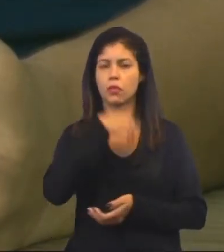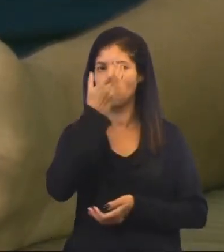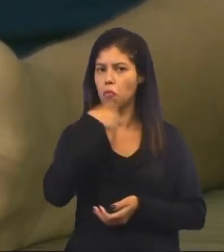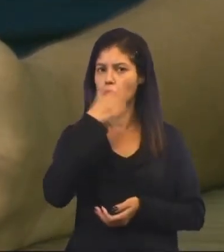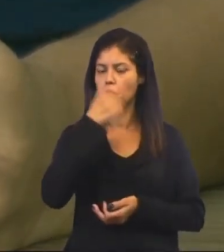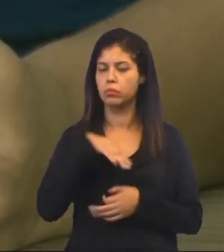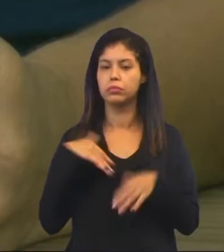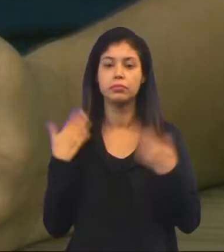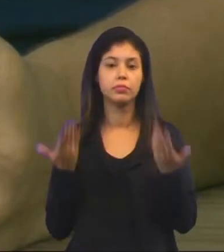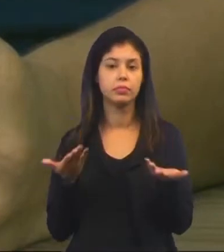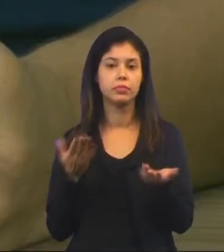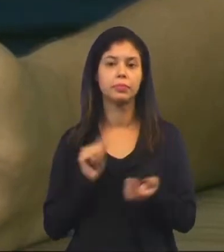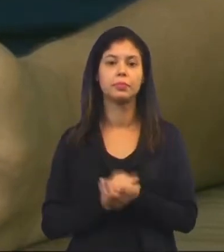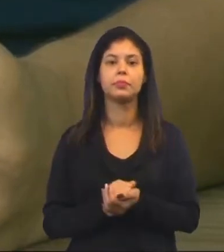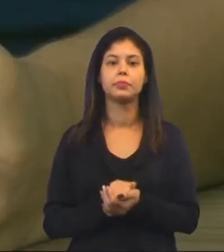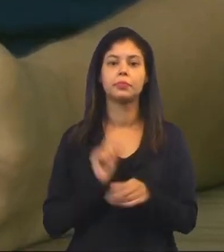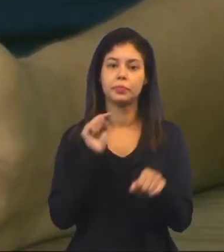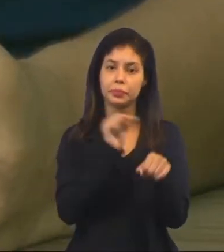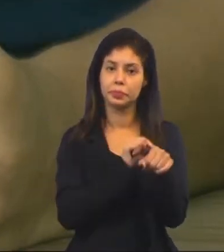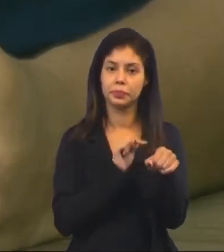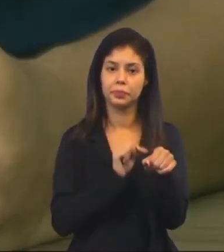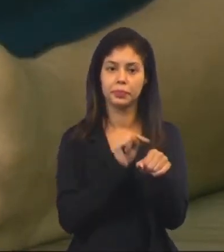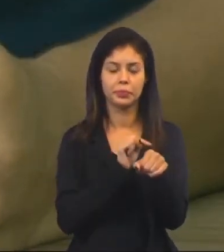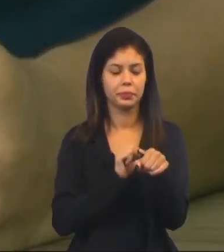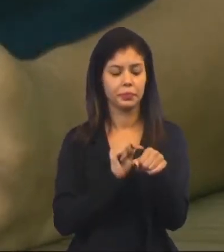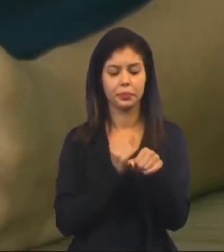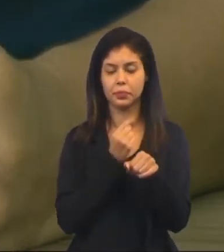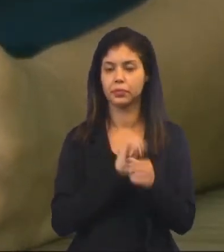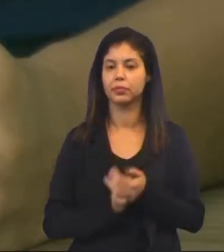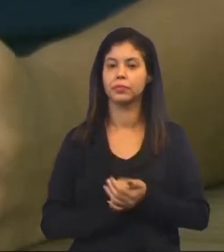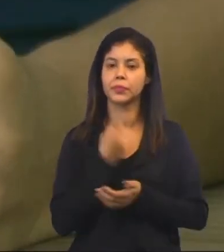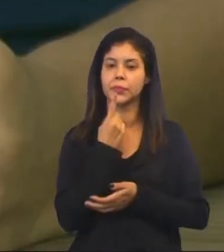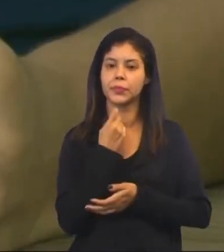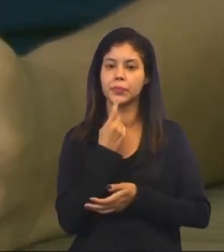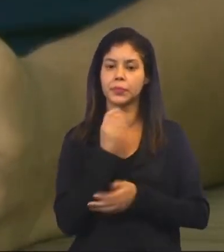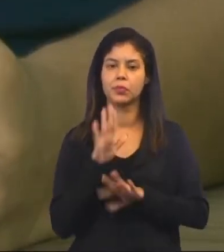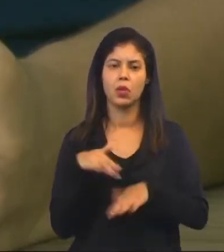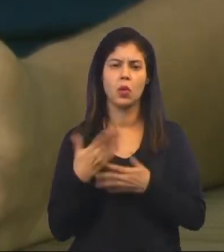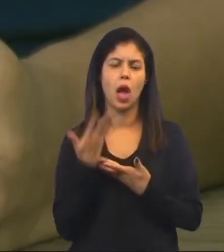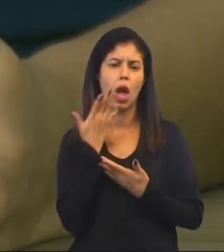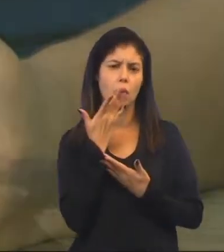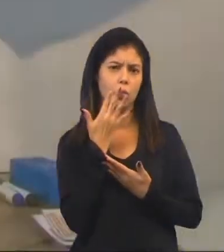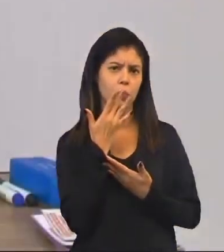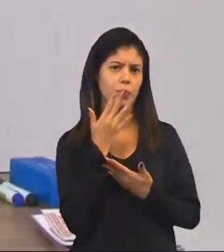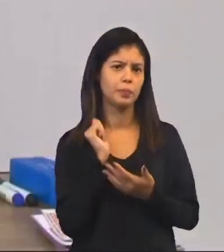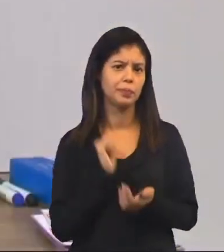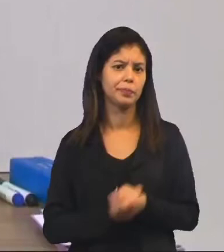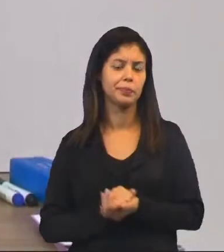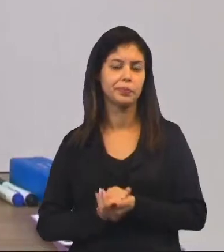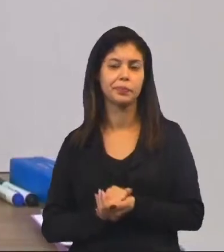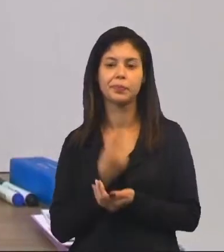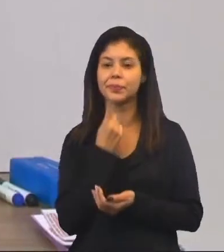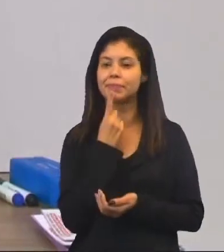fruta? Morango é nome de fruta. E qual é a cor do morango?